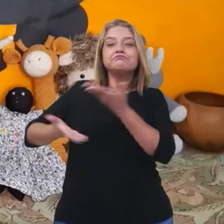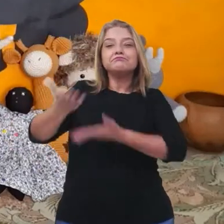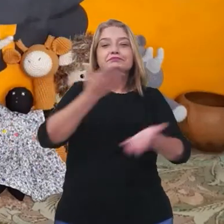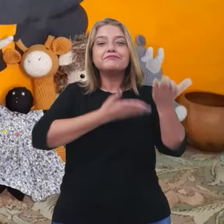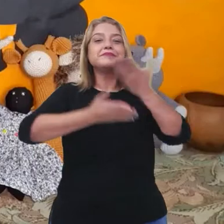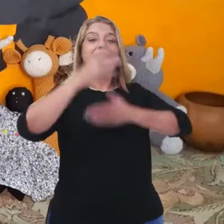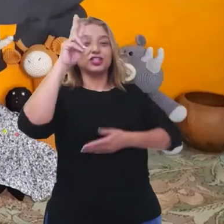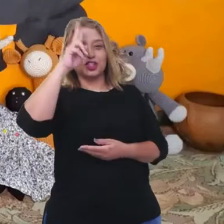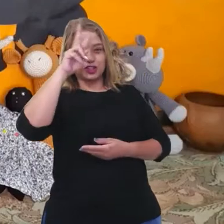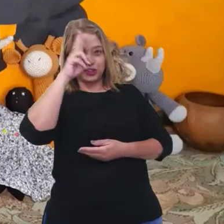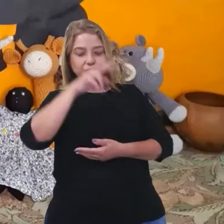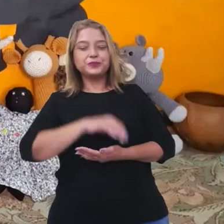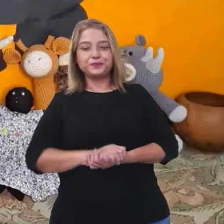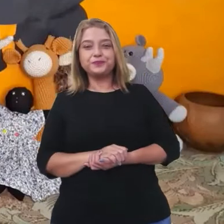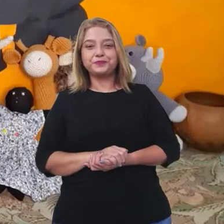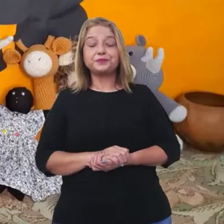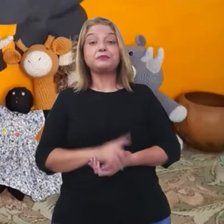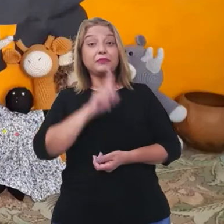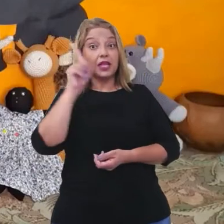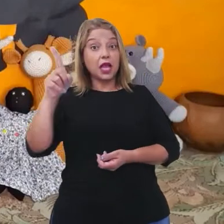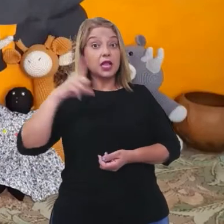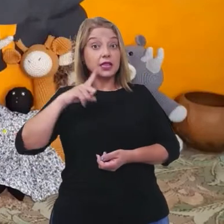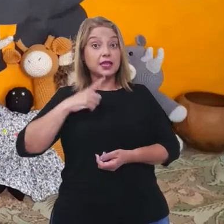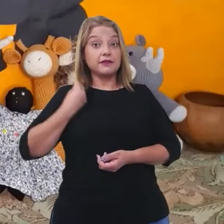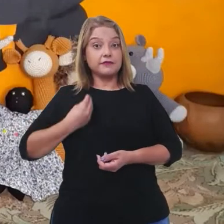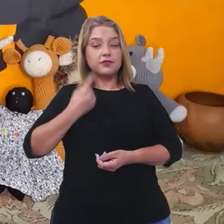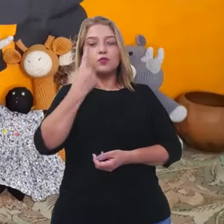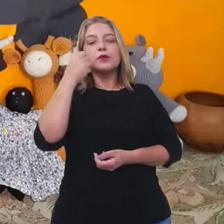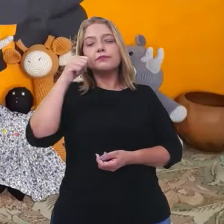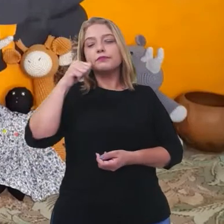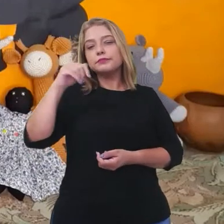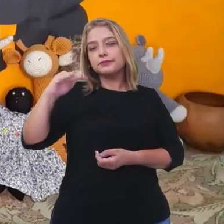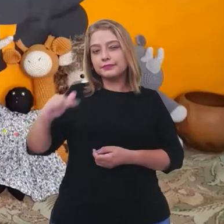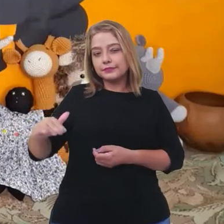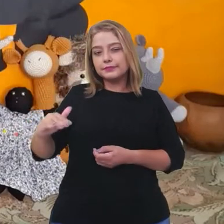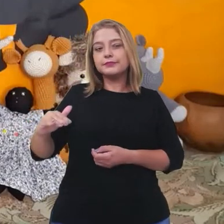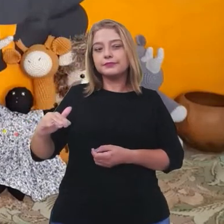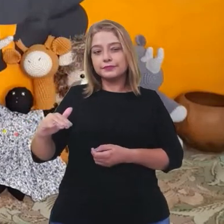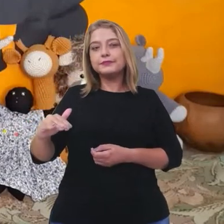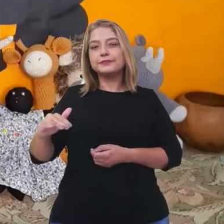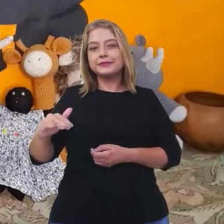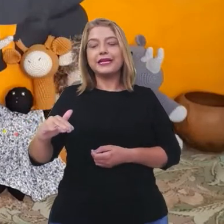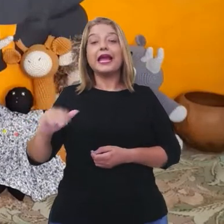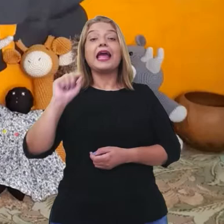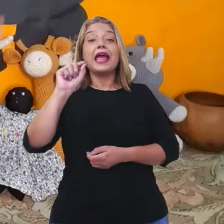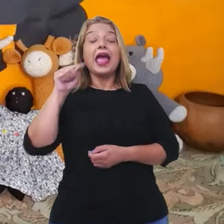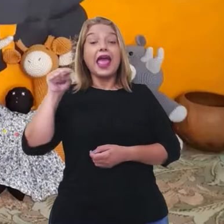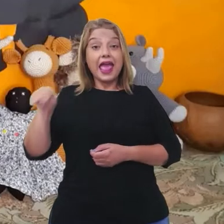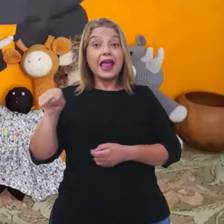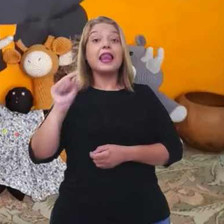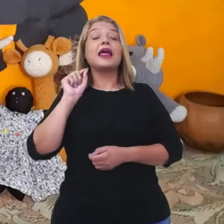histórias. Lá, vivia uma menina chamada Obax e